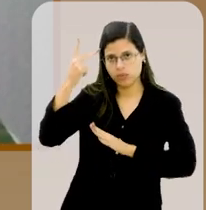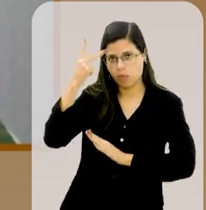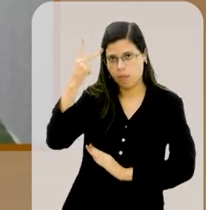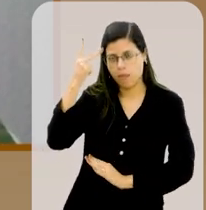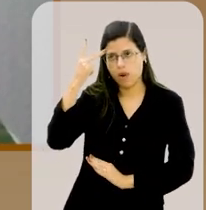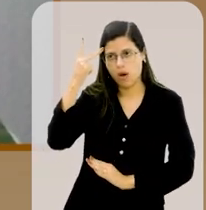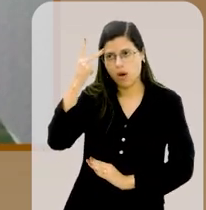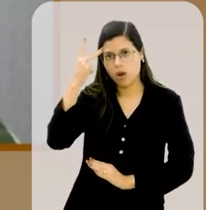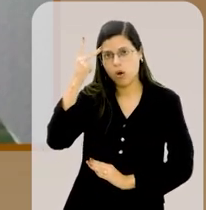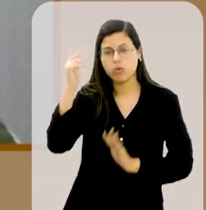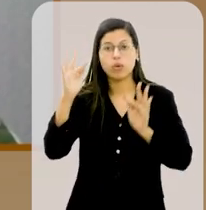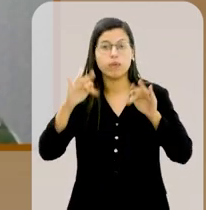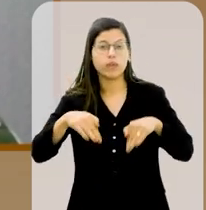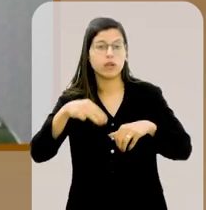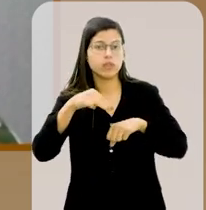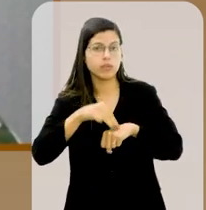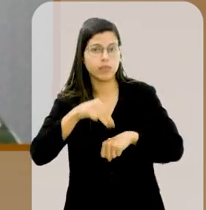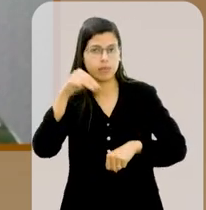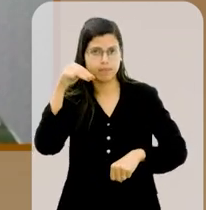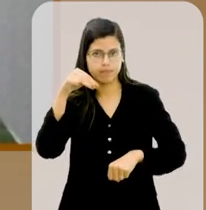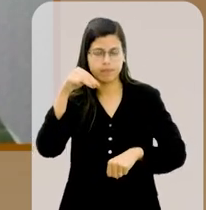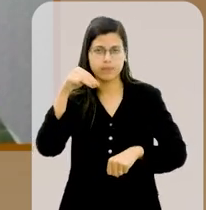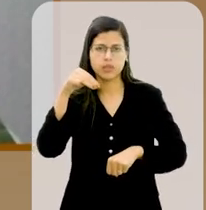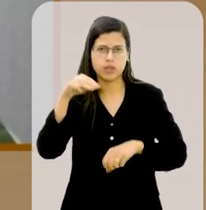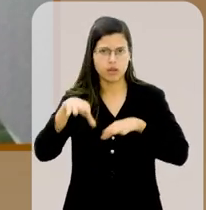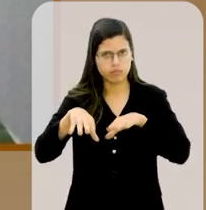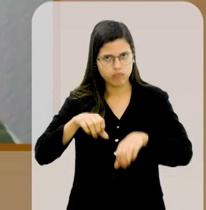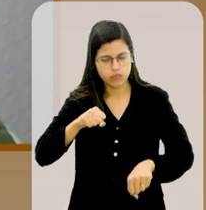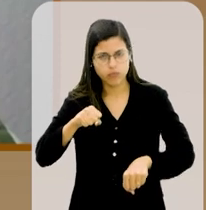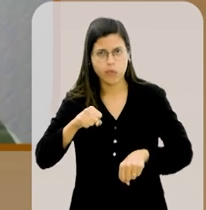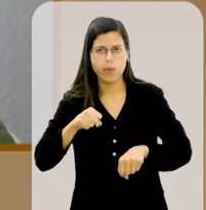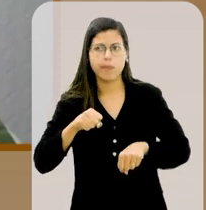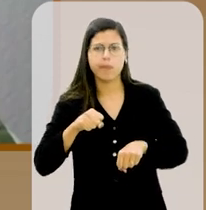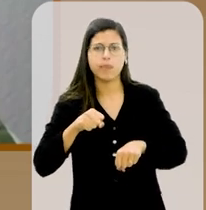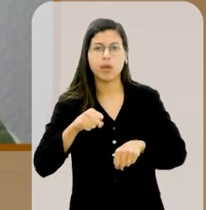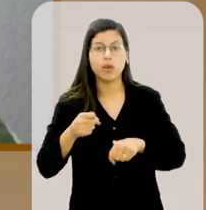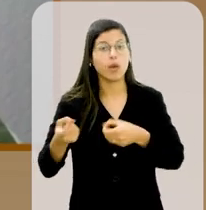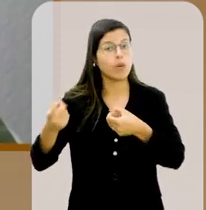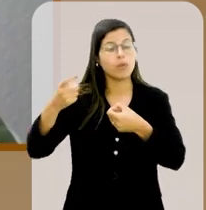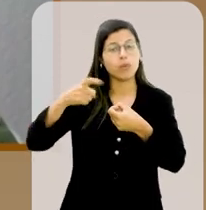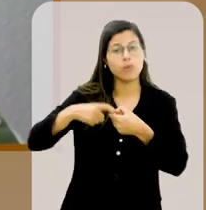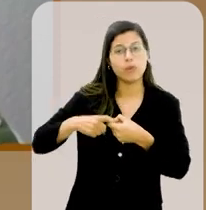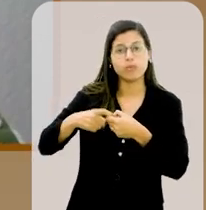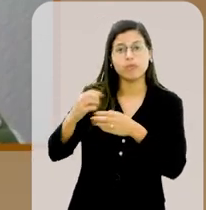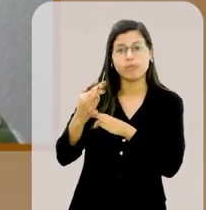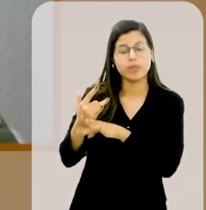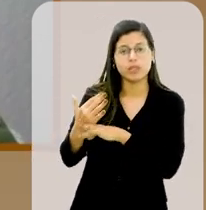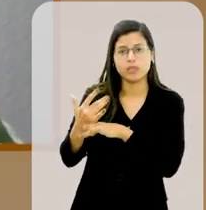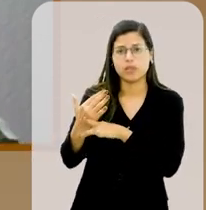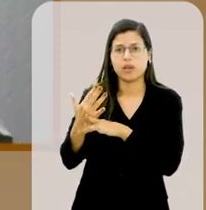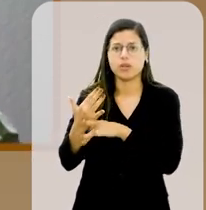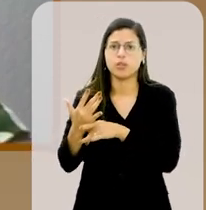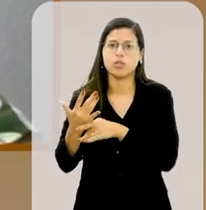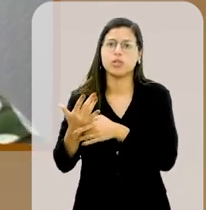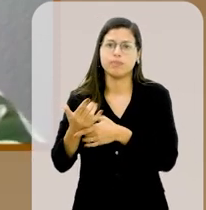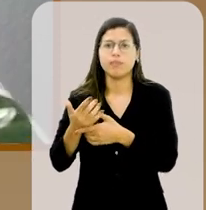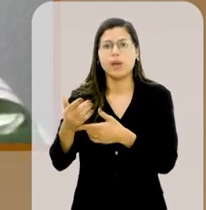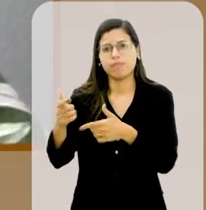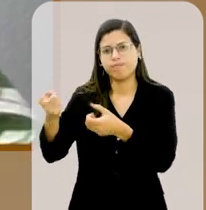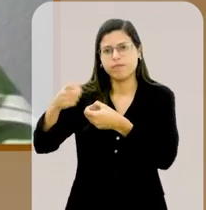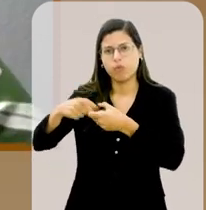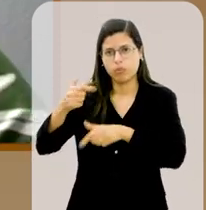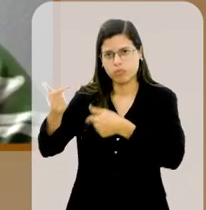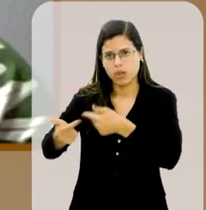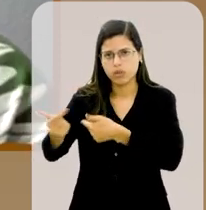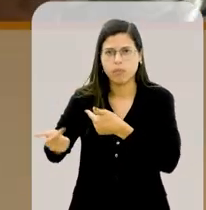e com o término do meu mestrado, eu voltei para a minha cidade para reassumir o meu emprego,